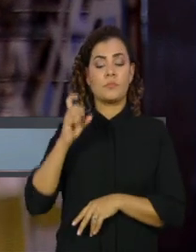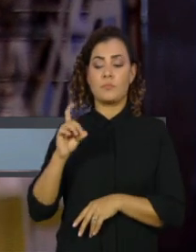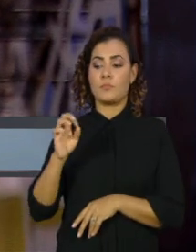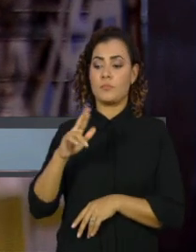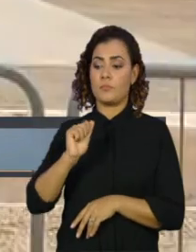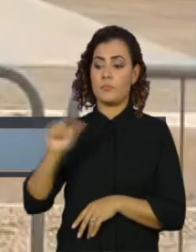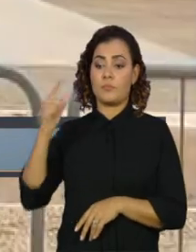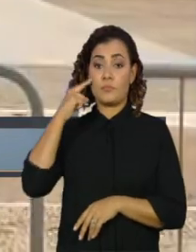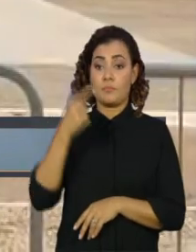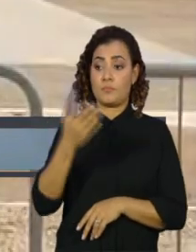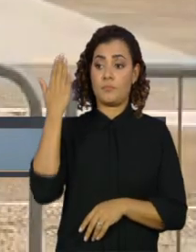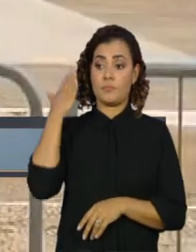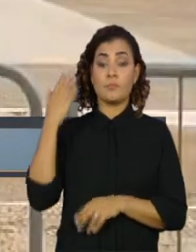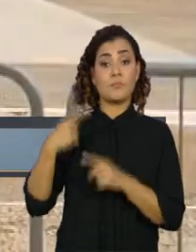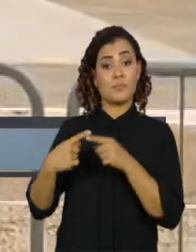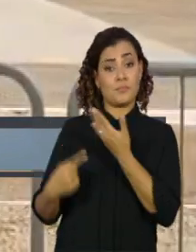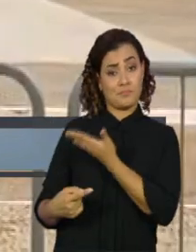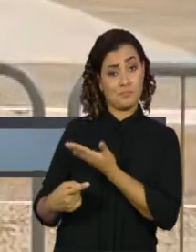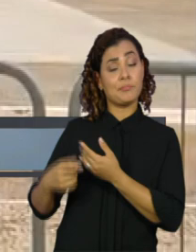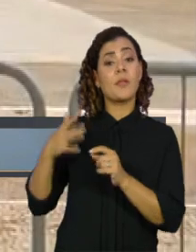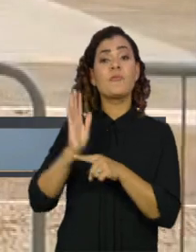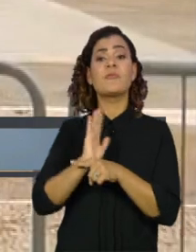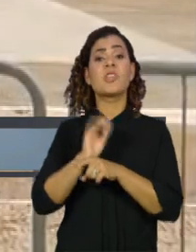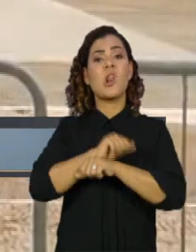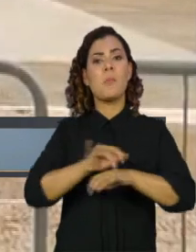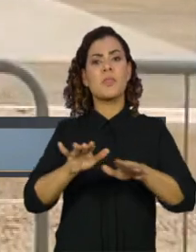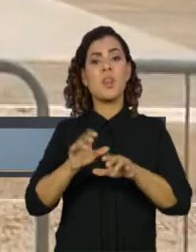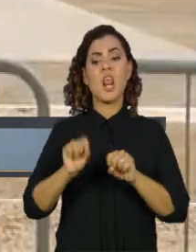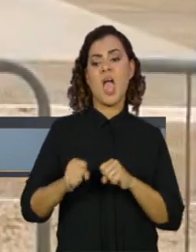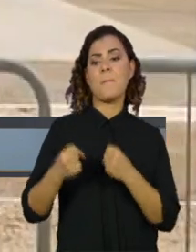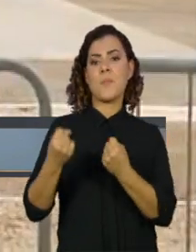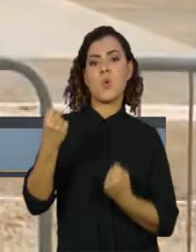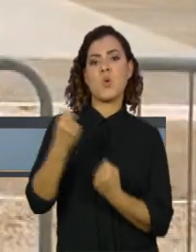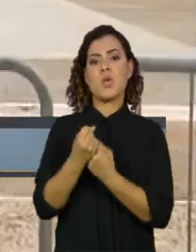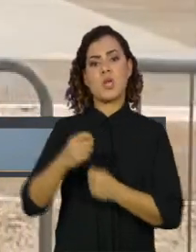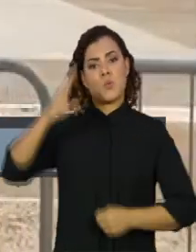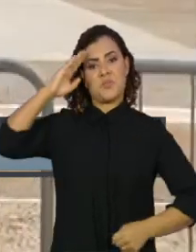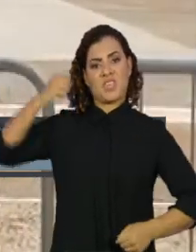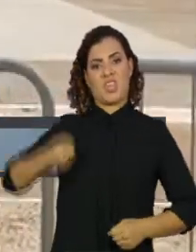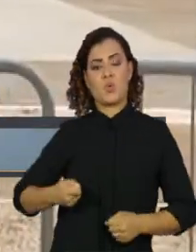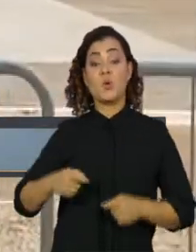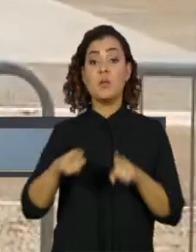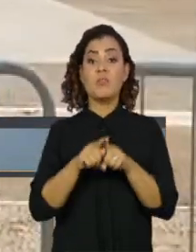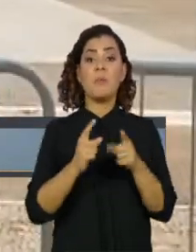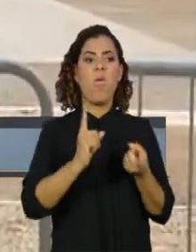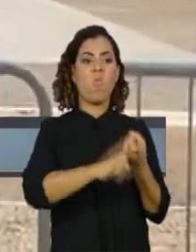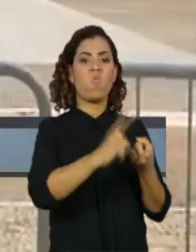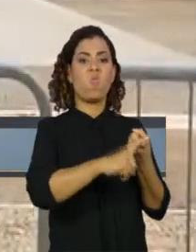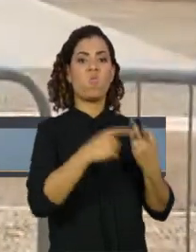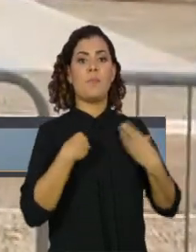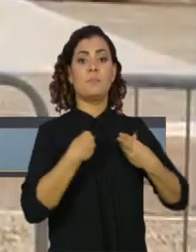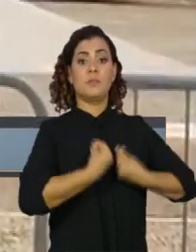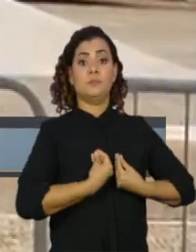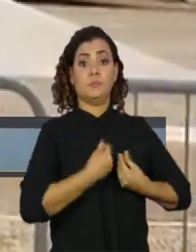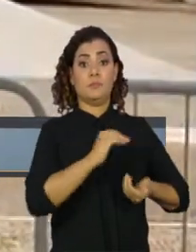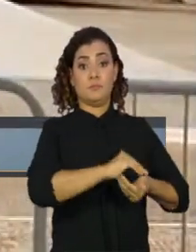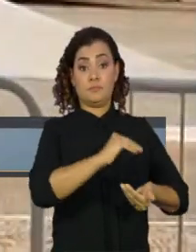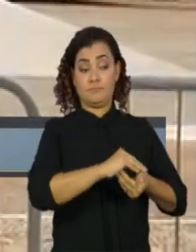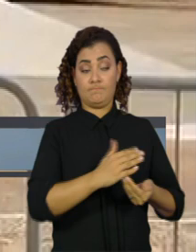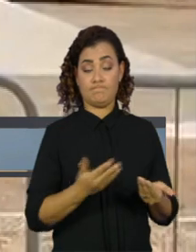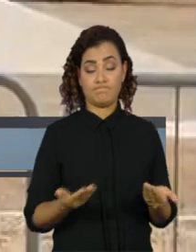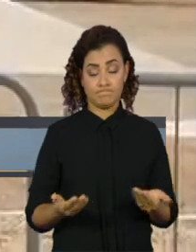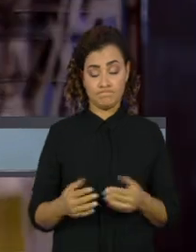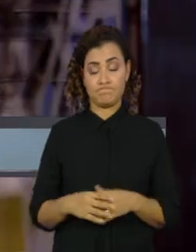semana passada, depois que o parlamentar divulgou o vídeo defendendo atos da ditadura militar e a deposição dos ministros do Supremo